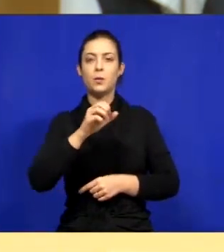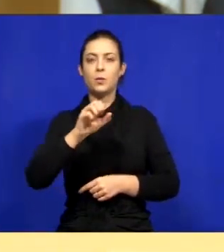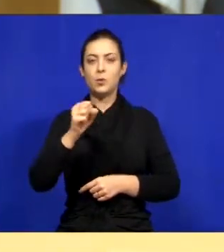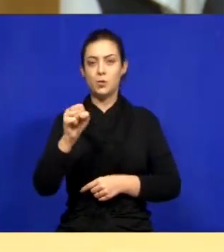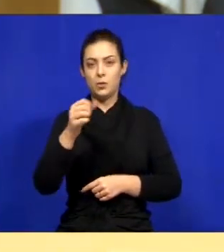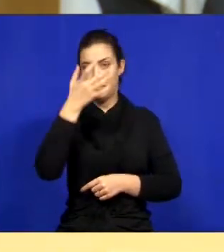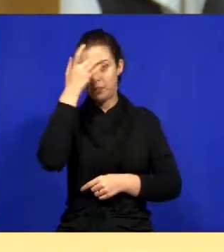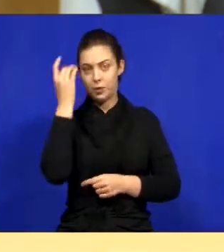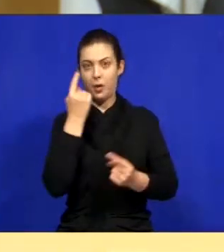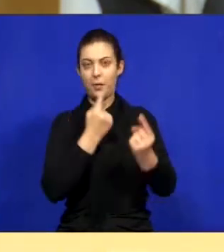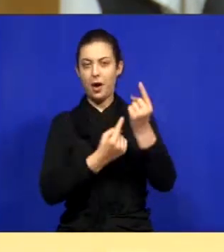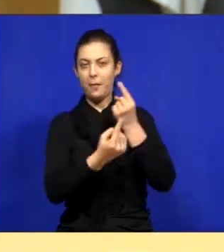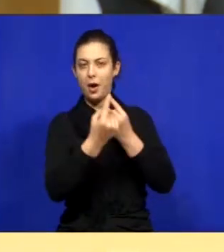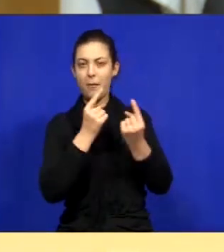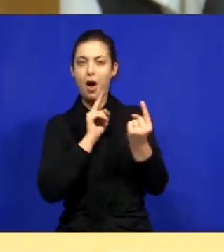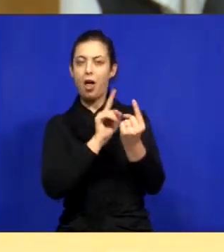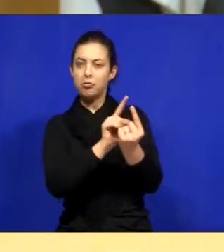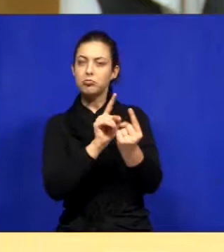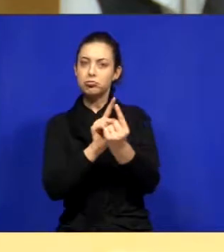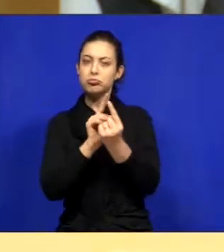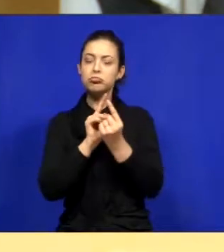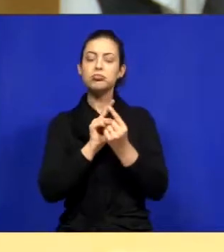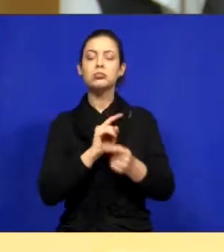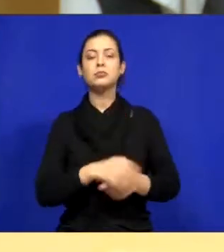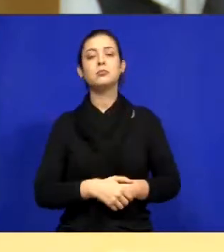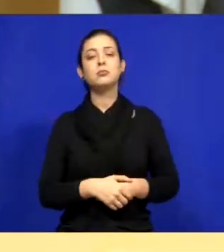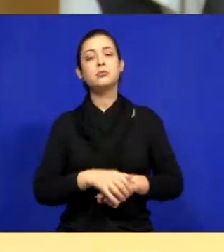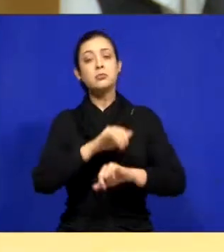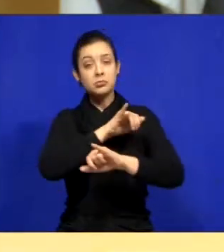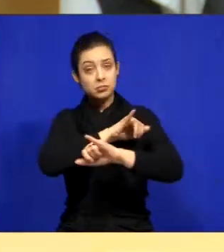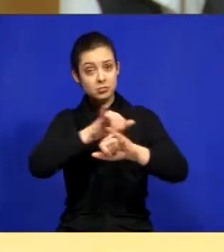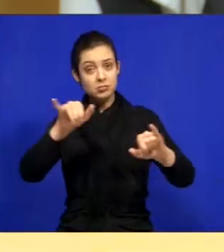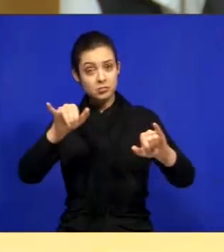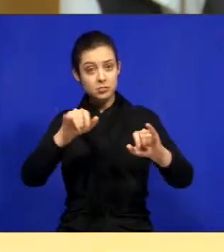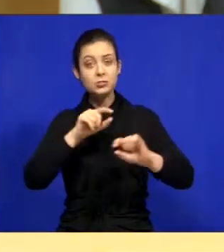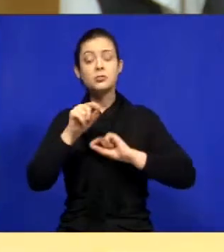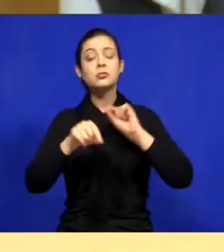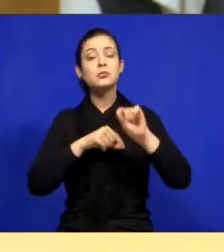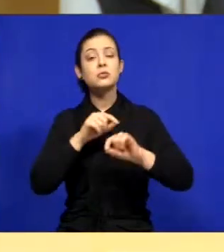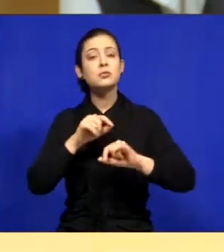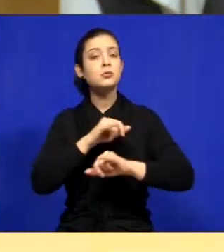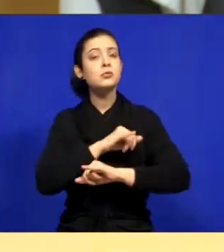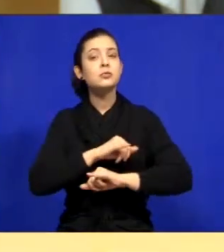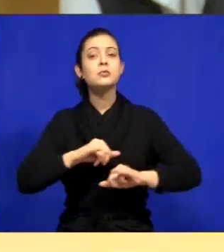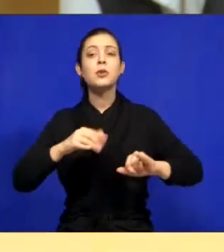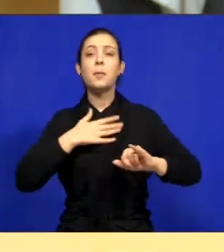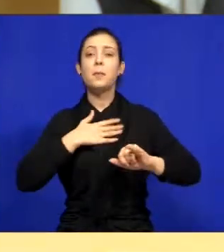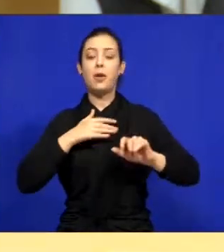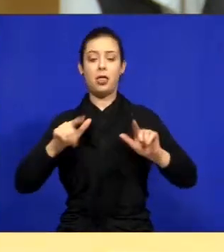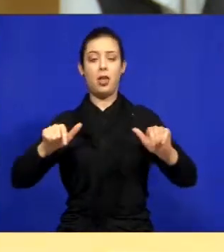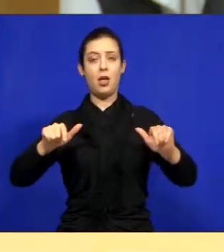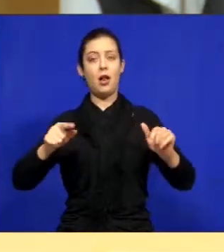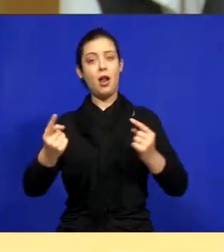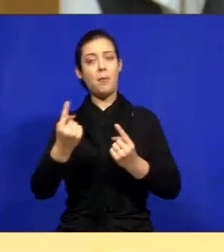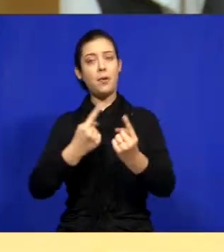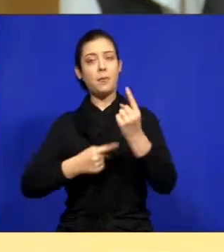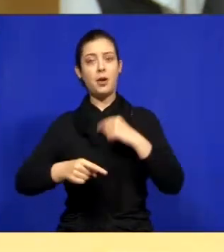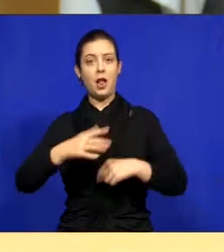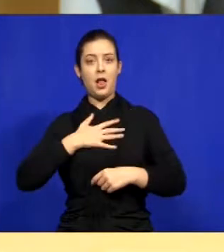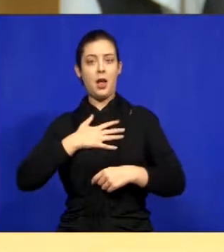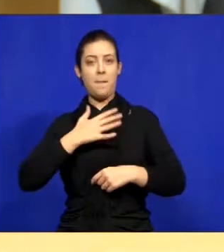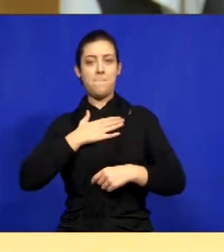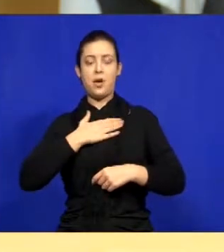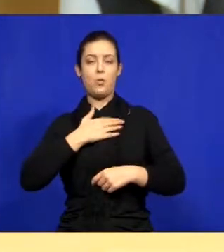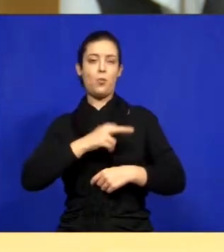388 pessoas, munícipe. E quero dizer a vocês, munícipe, que o gabinete não é do vereador,